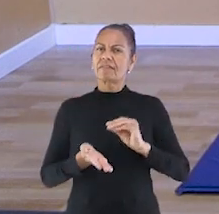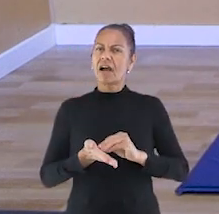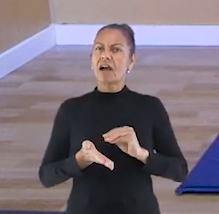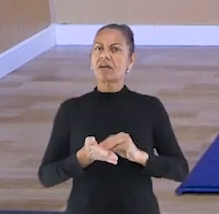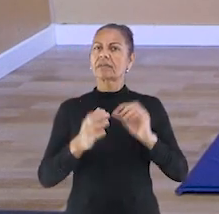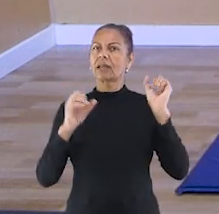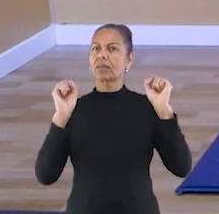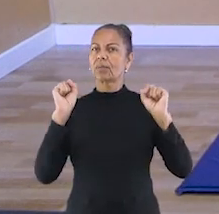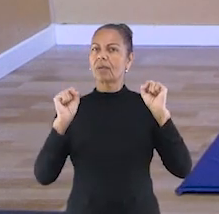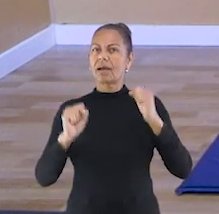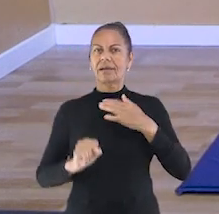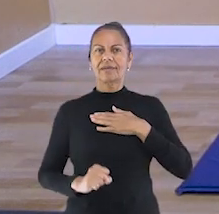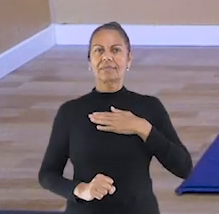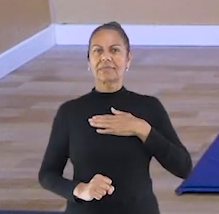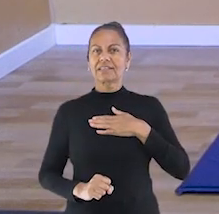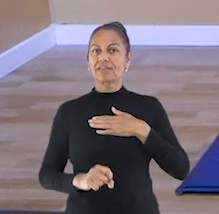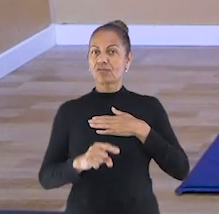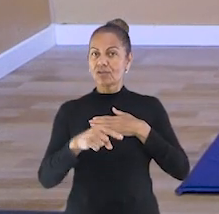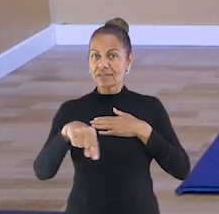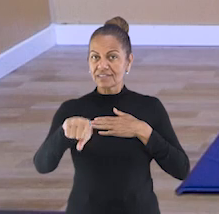toalha, hein? Não esqueçam aí.